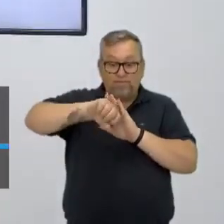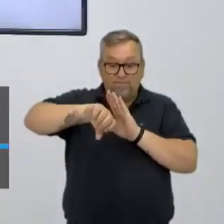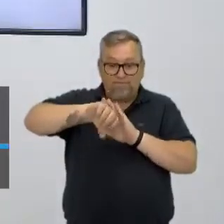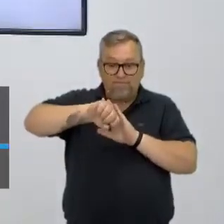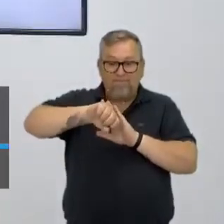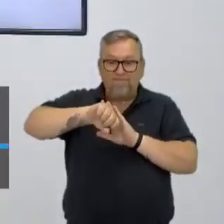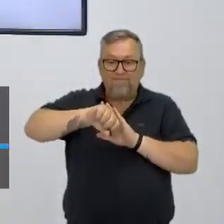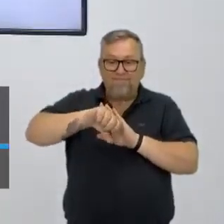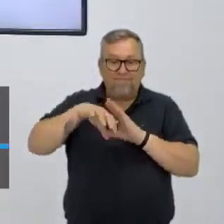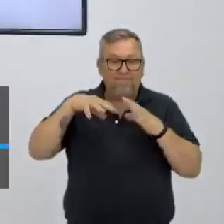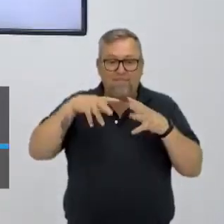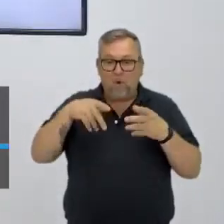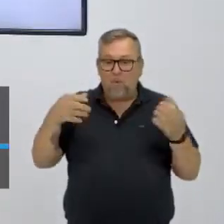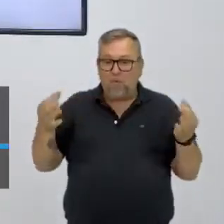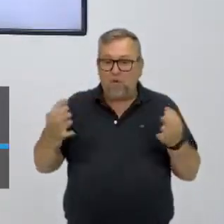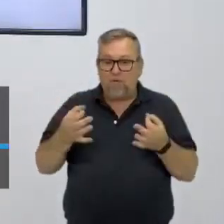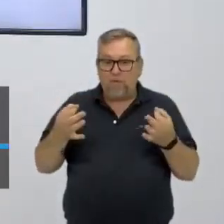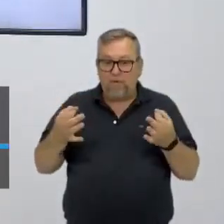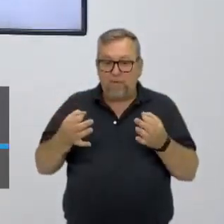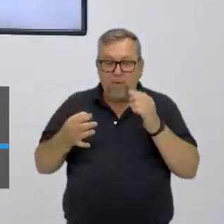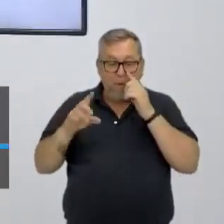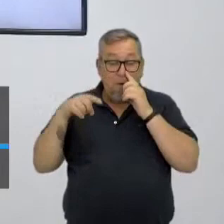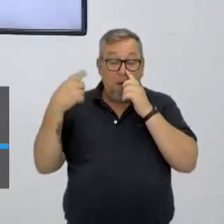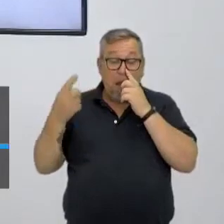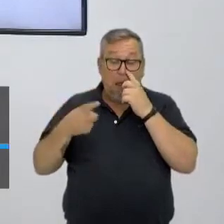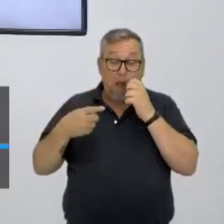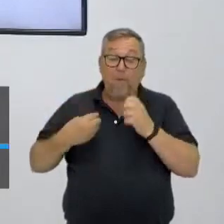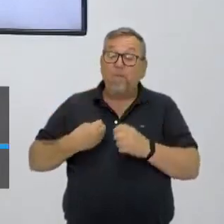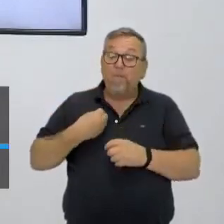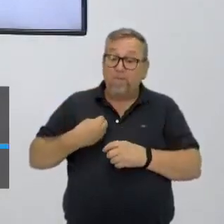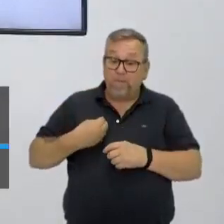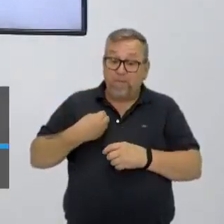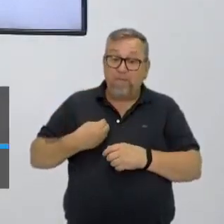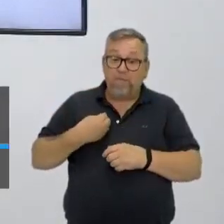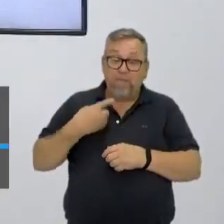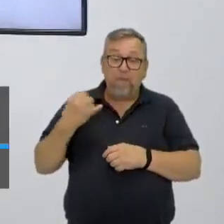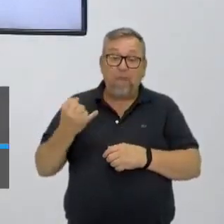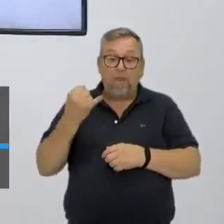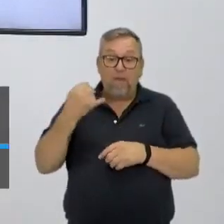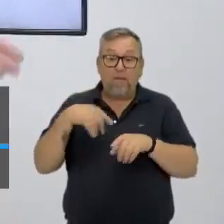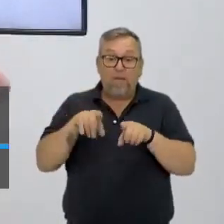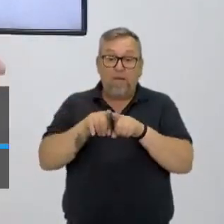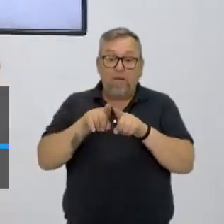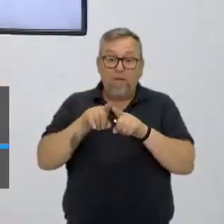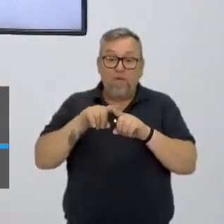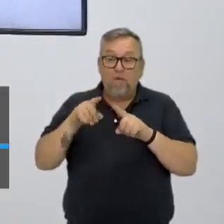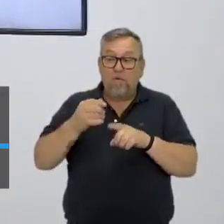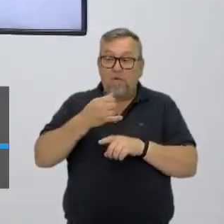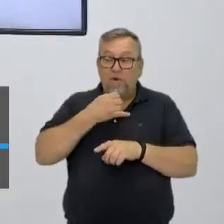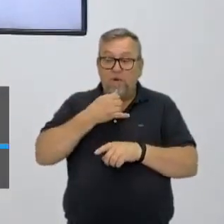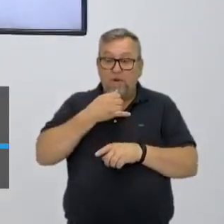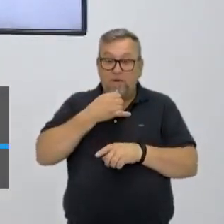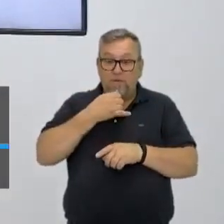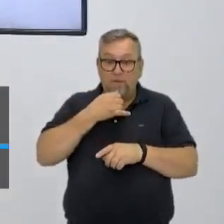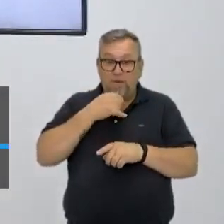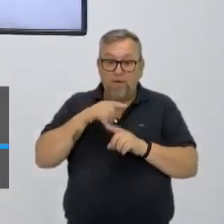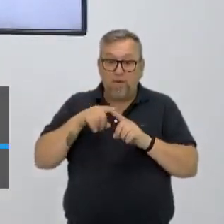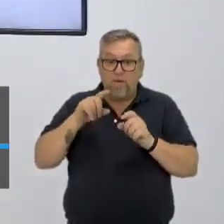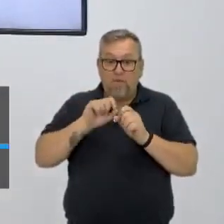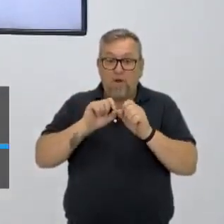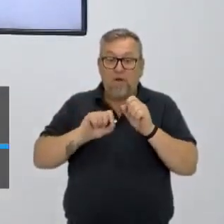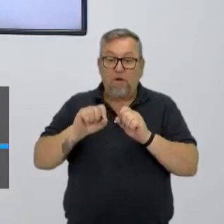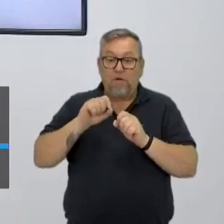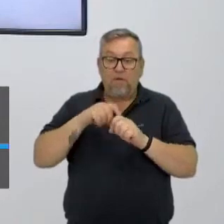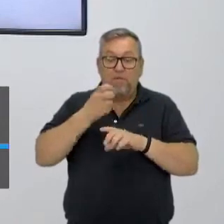Tá tudo bonitinho nesse sistema, a gente tem condição de vida importante, sobretudo, por exemplo, para o desenvolvimento